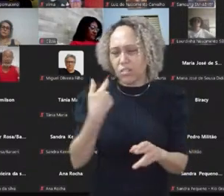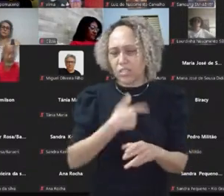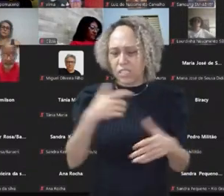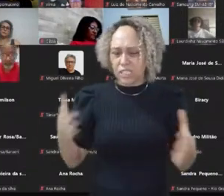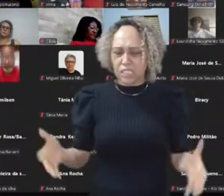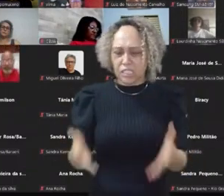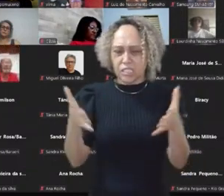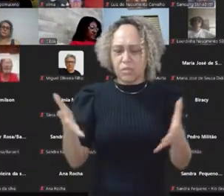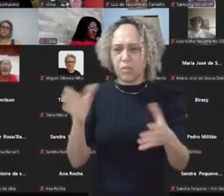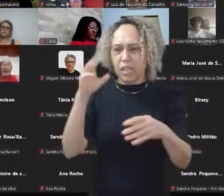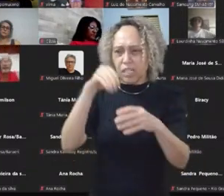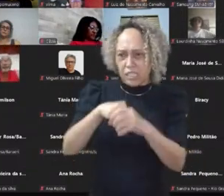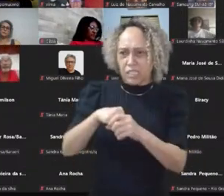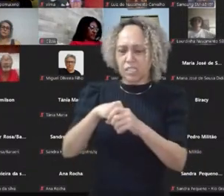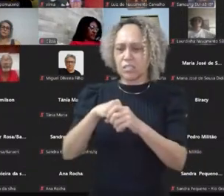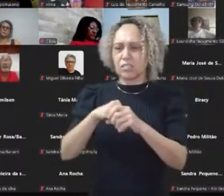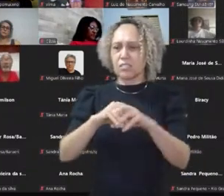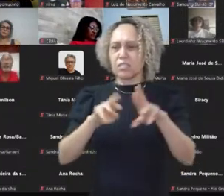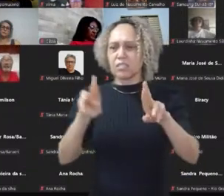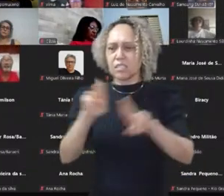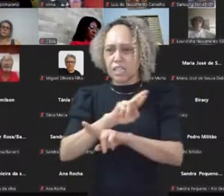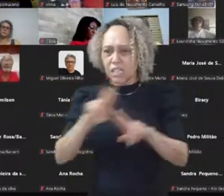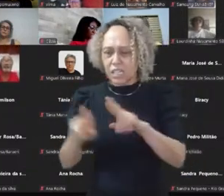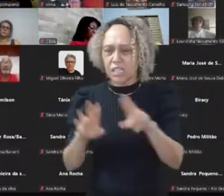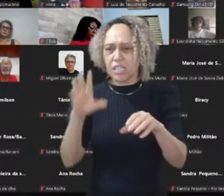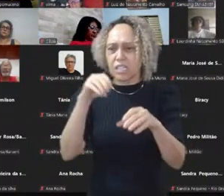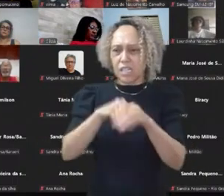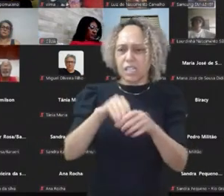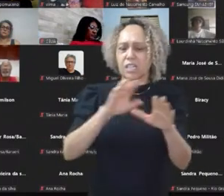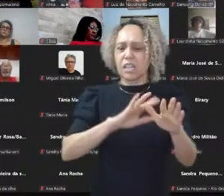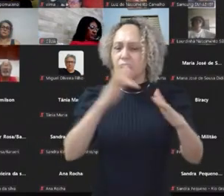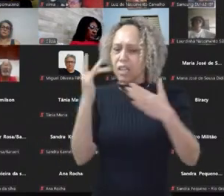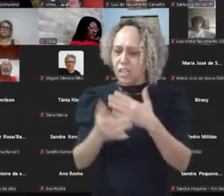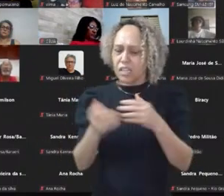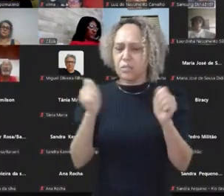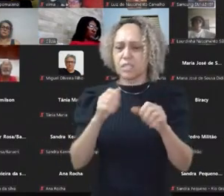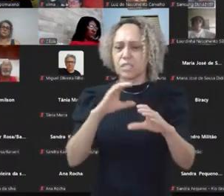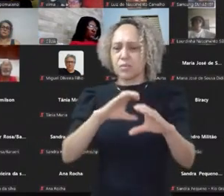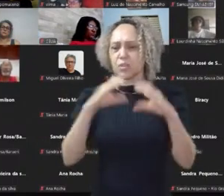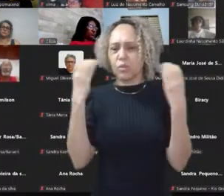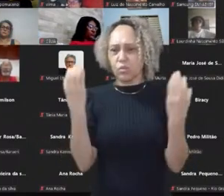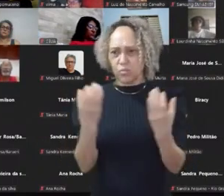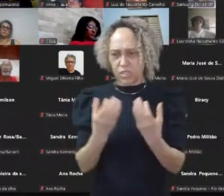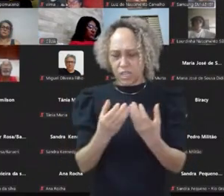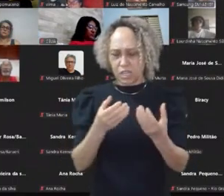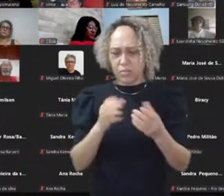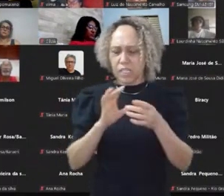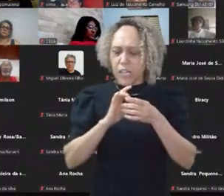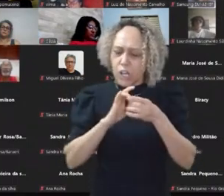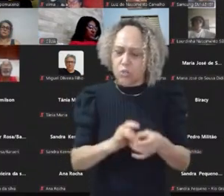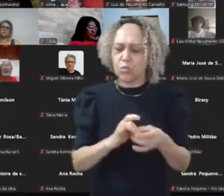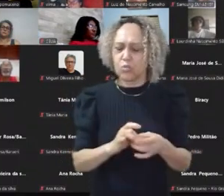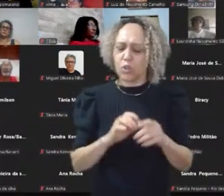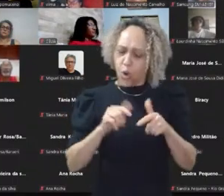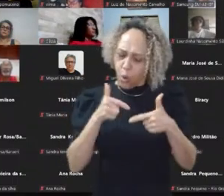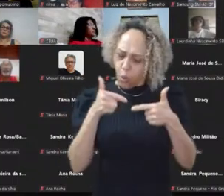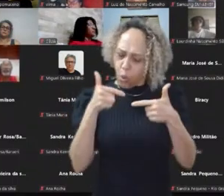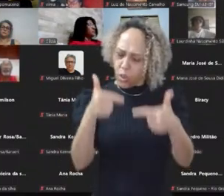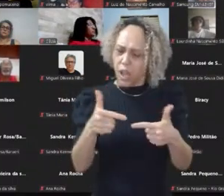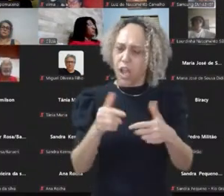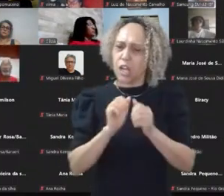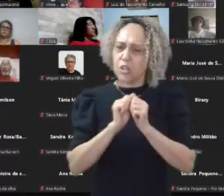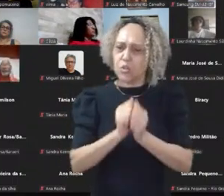associativo, essa esperança de querer estar junto, de querer lutar por algo junto. Acho que a gente precisa transformar essas